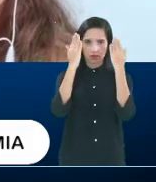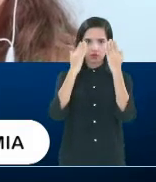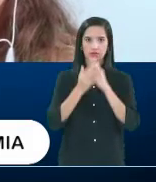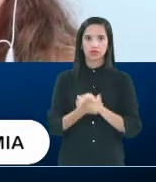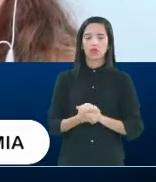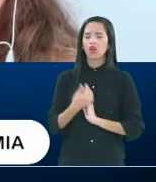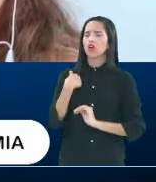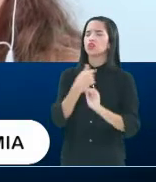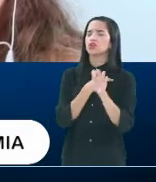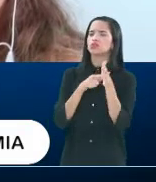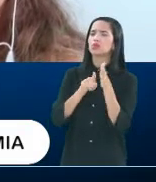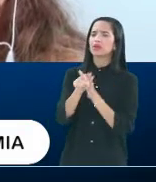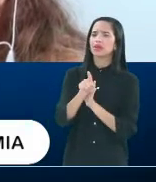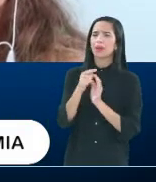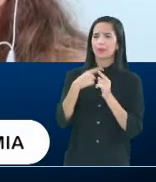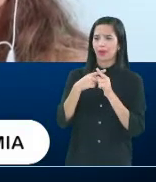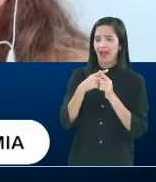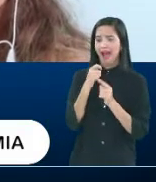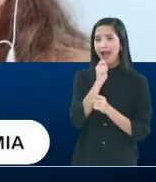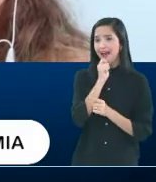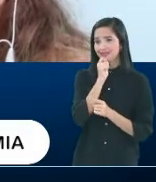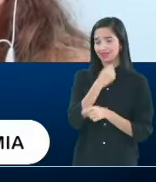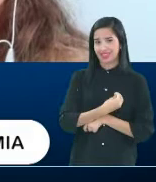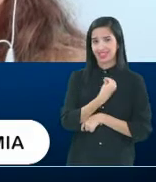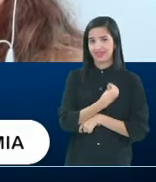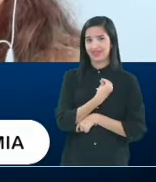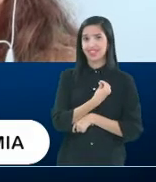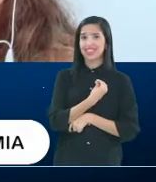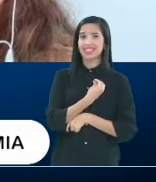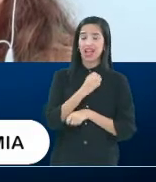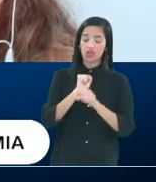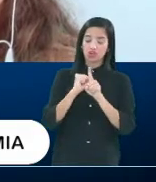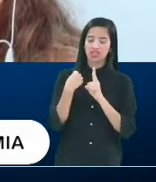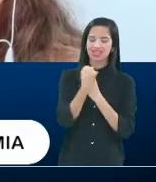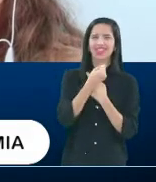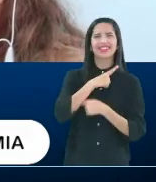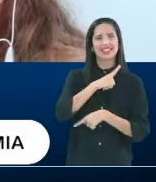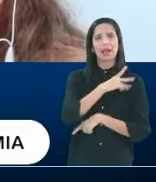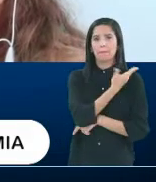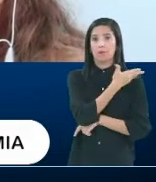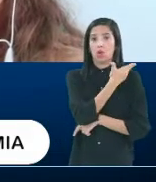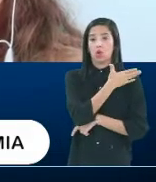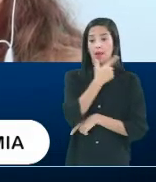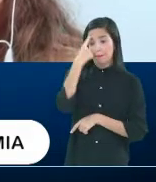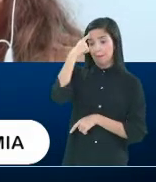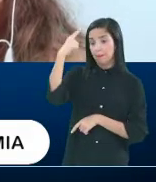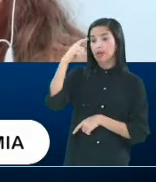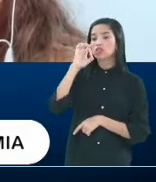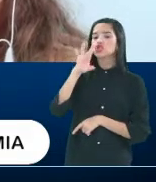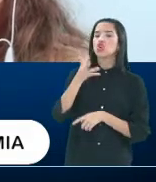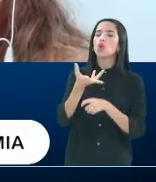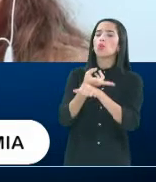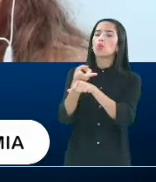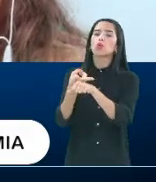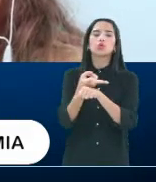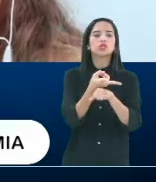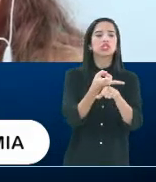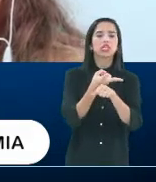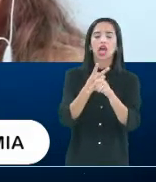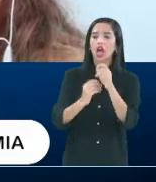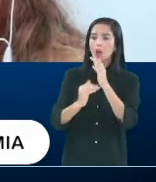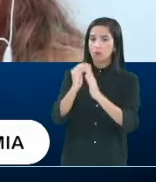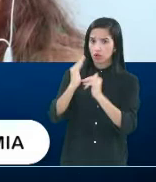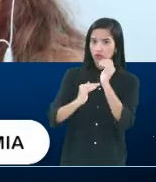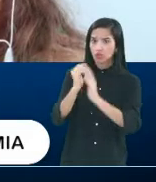é, porque nós, lamentavelmente, ainda vivemos uma sociedade muito preconceituosa, que só deve procurar um especialista nessa área, um